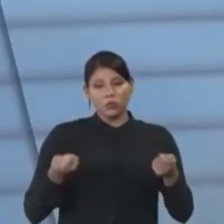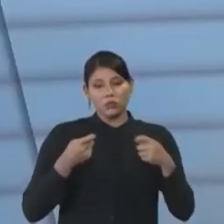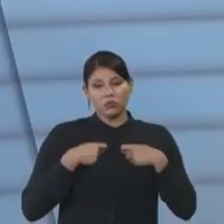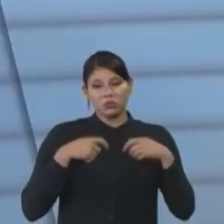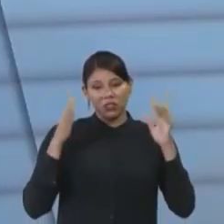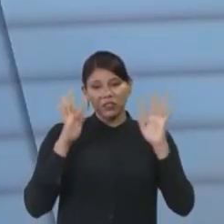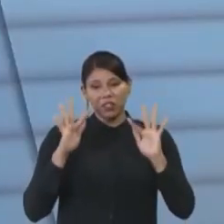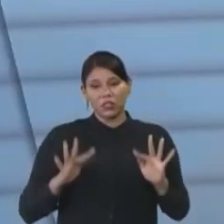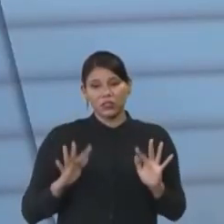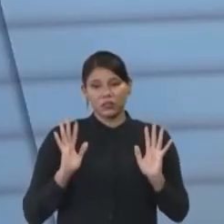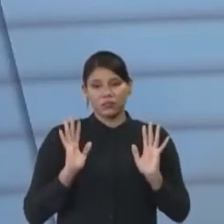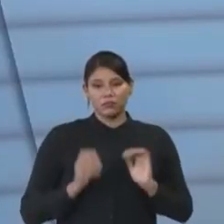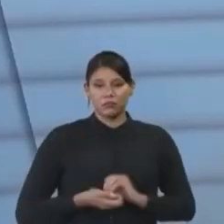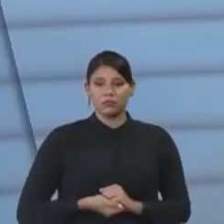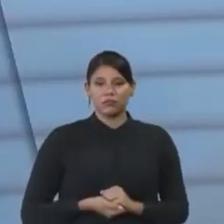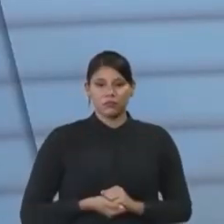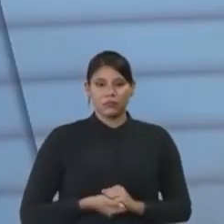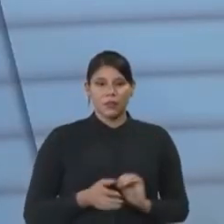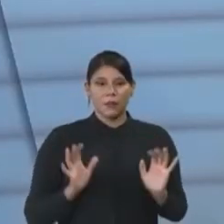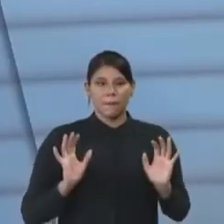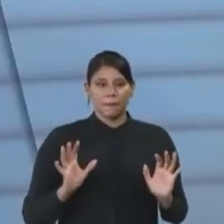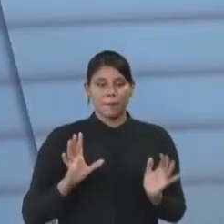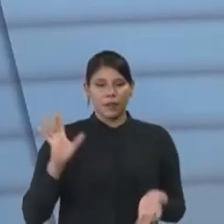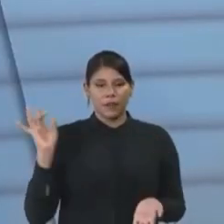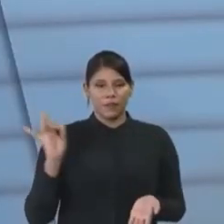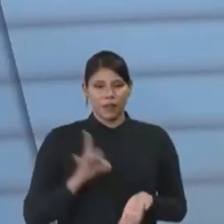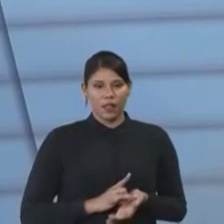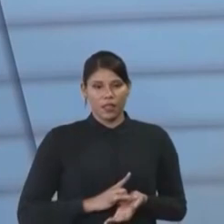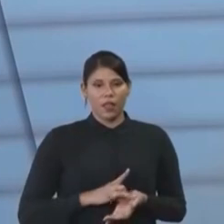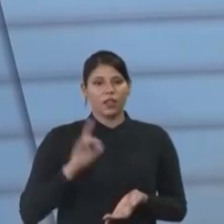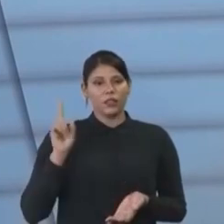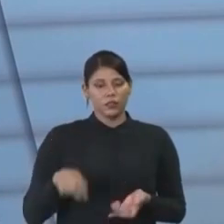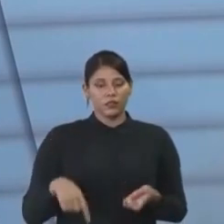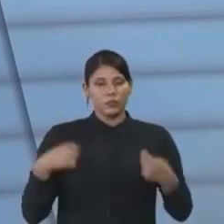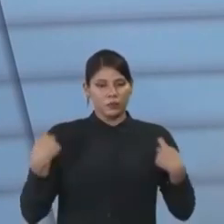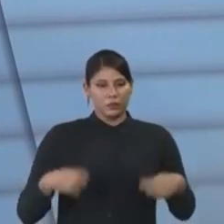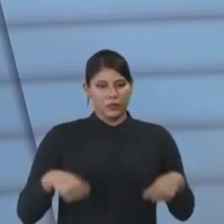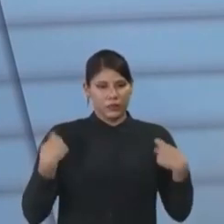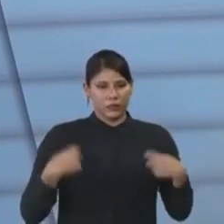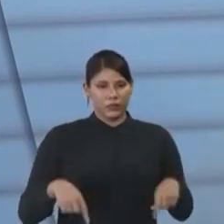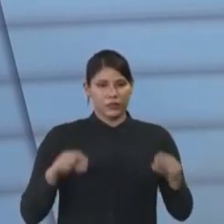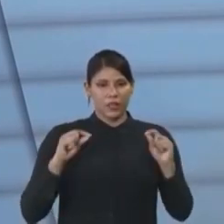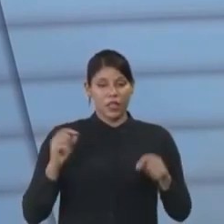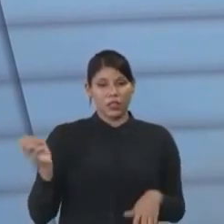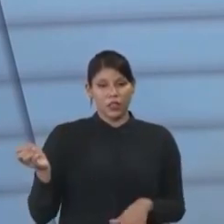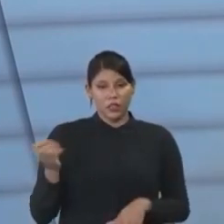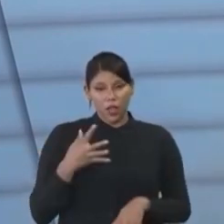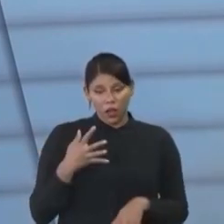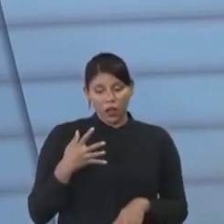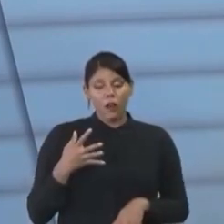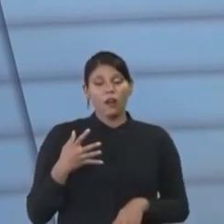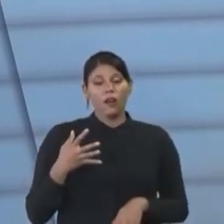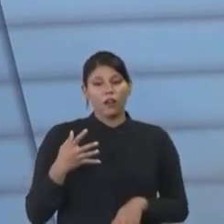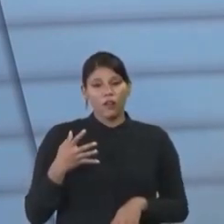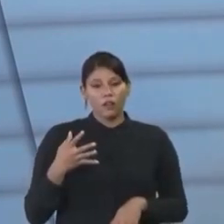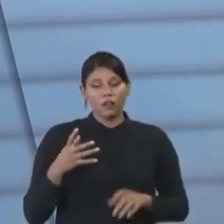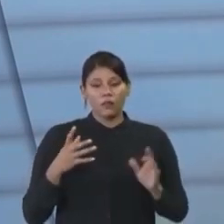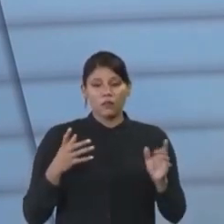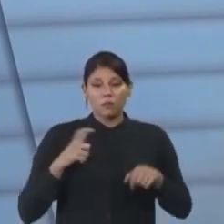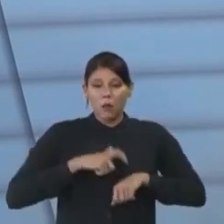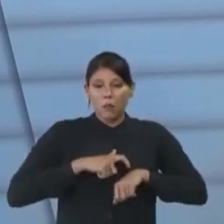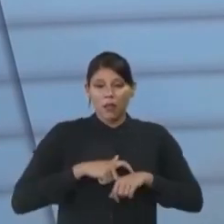É bem provável. Isso. Mas, realmente, é preciso uma nova era, né?